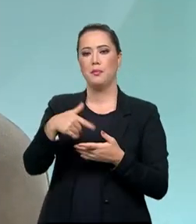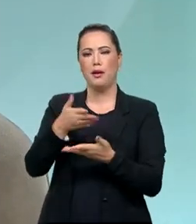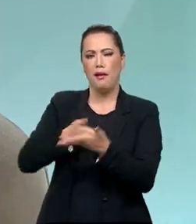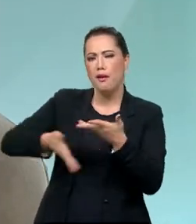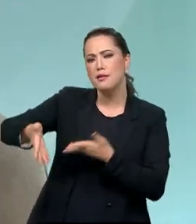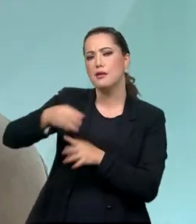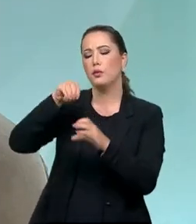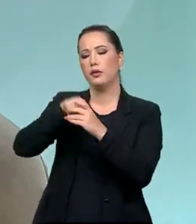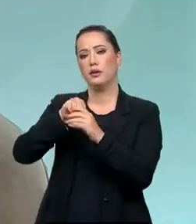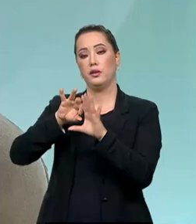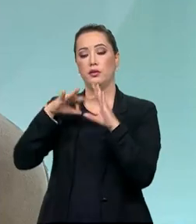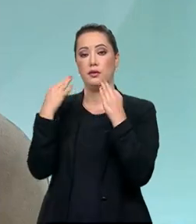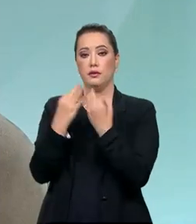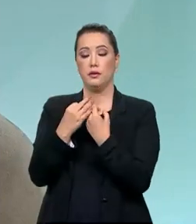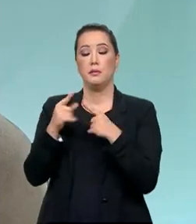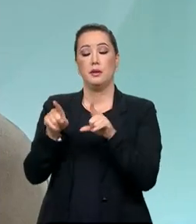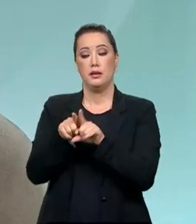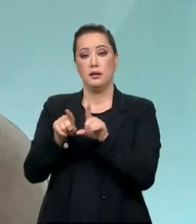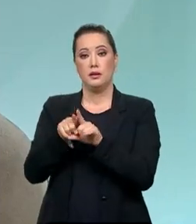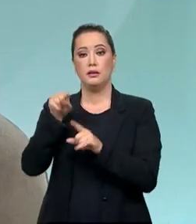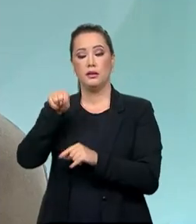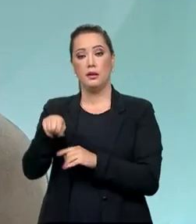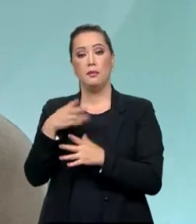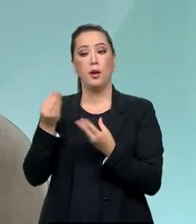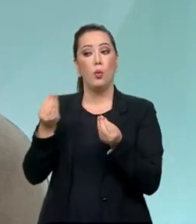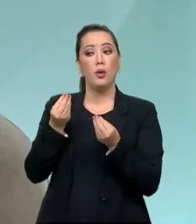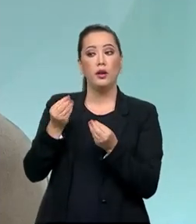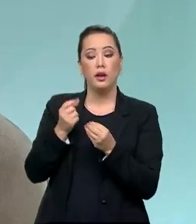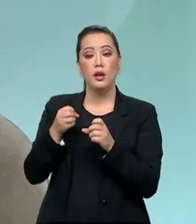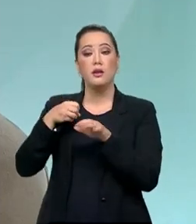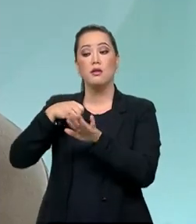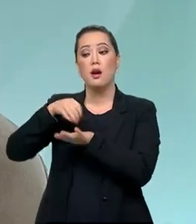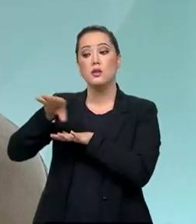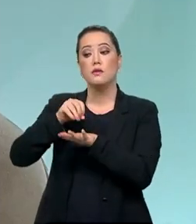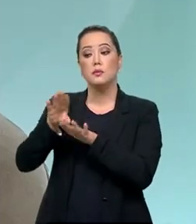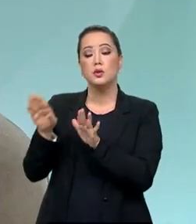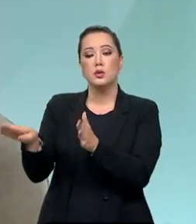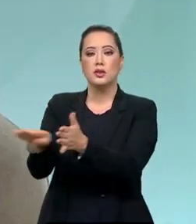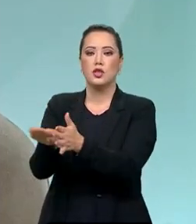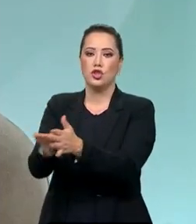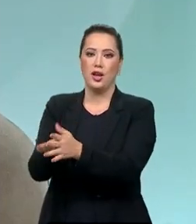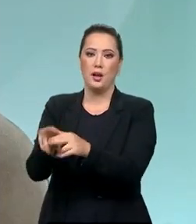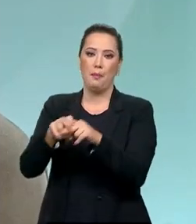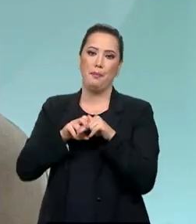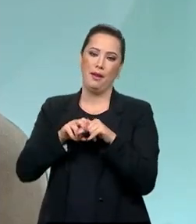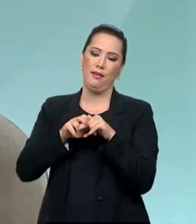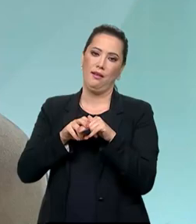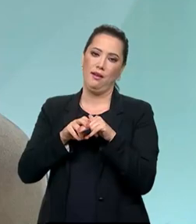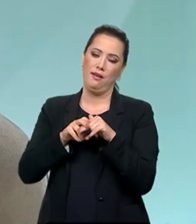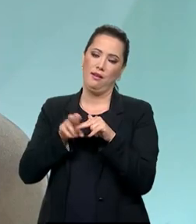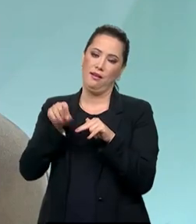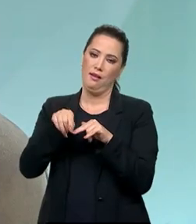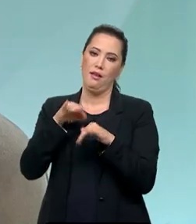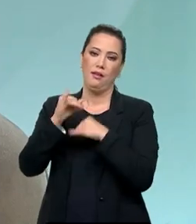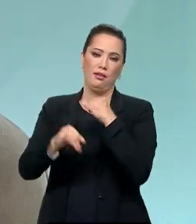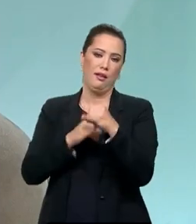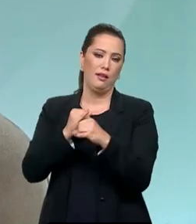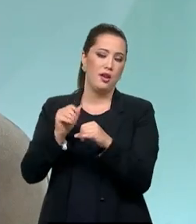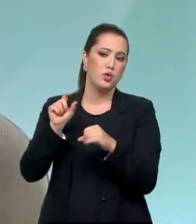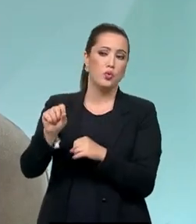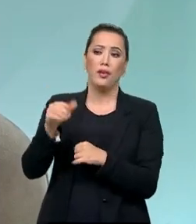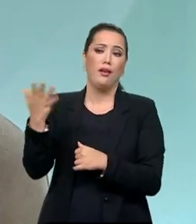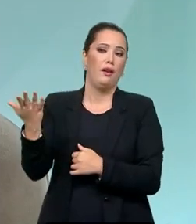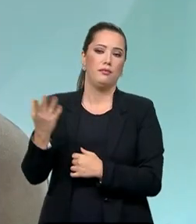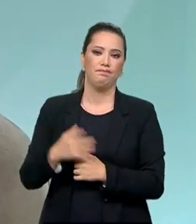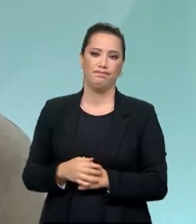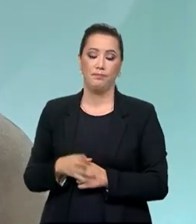familiar. E outro campo que é o conteúdo que chega aos lares através da internet e